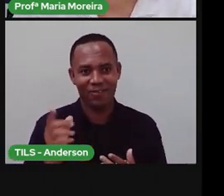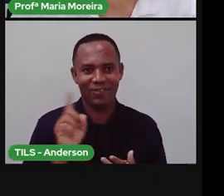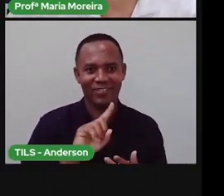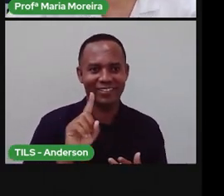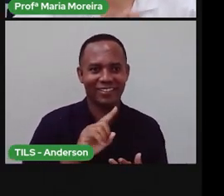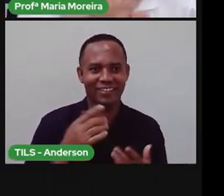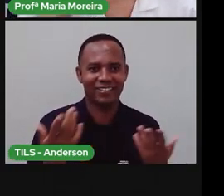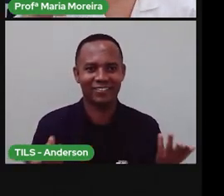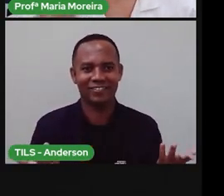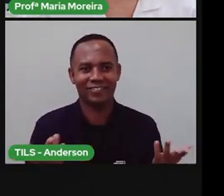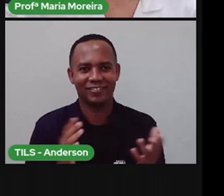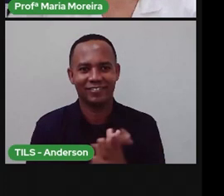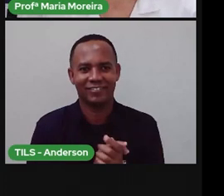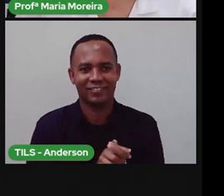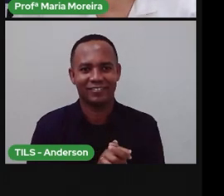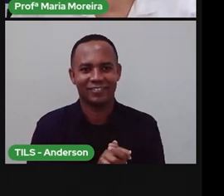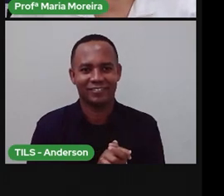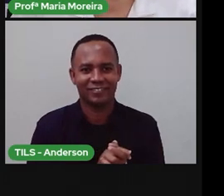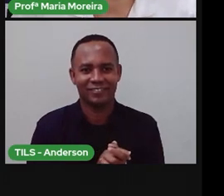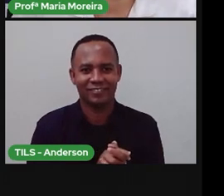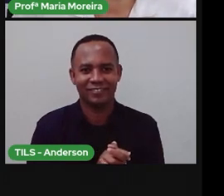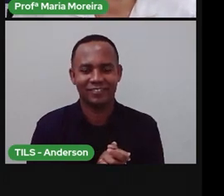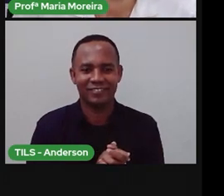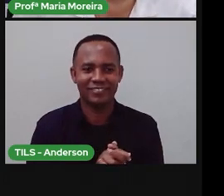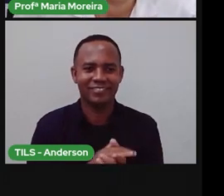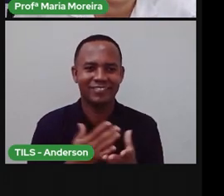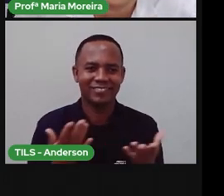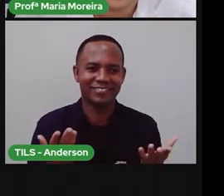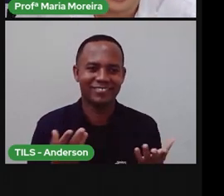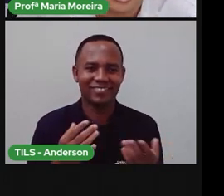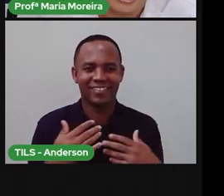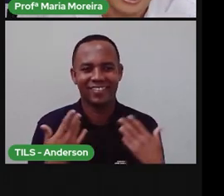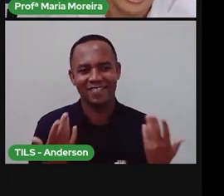ser vivo ou não vivo? a própria péssima com música.